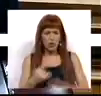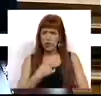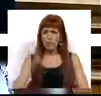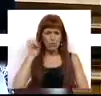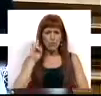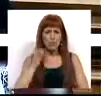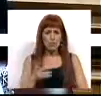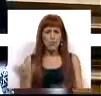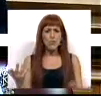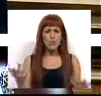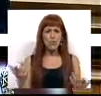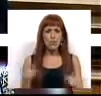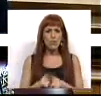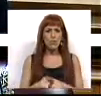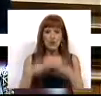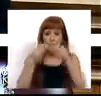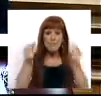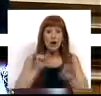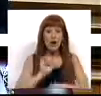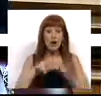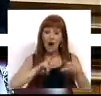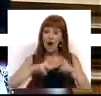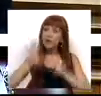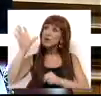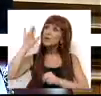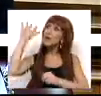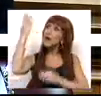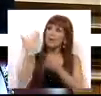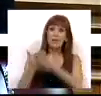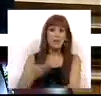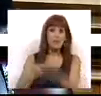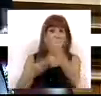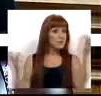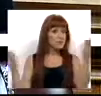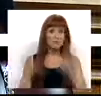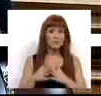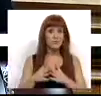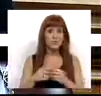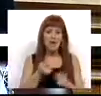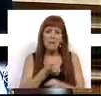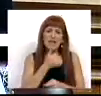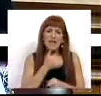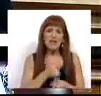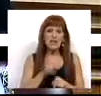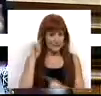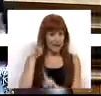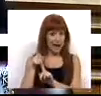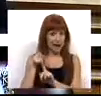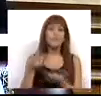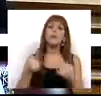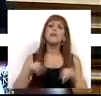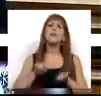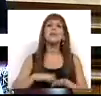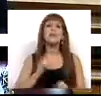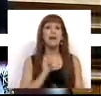fundamental para a mitigação das alterações climáticas, para medidas nesse sentido, mas